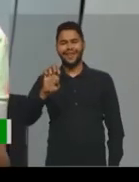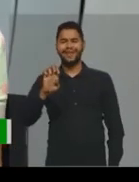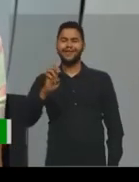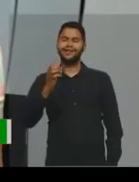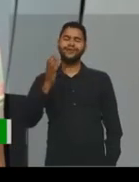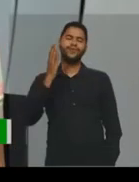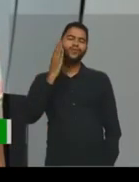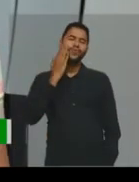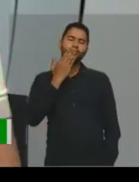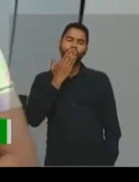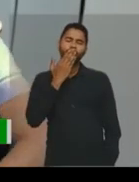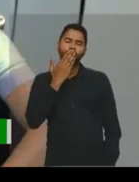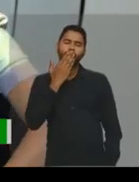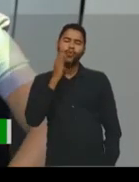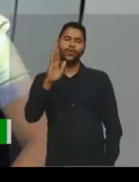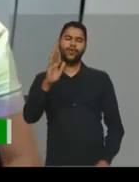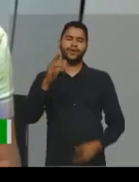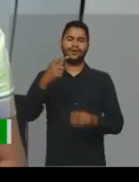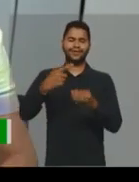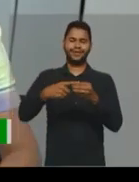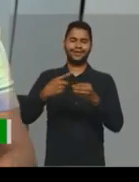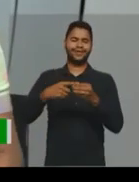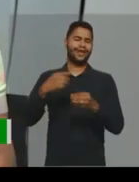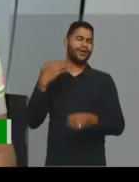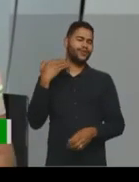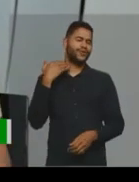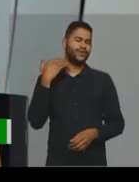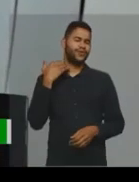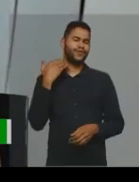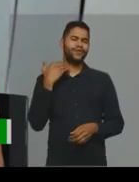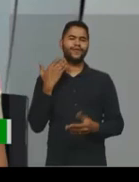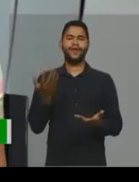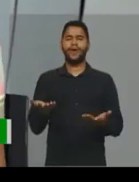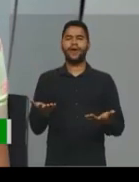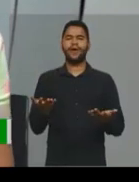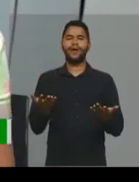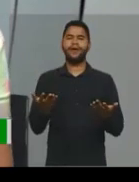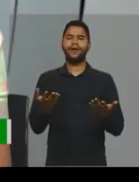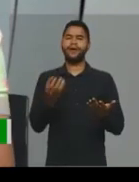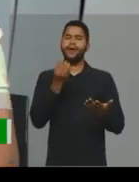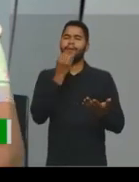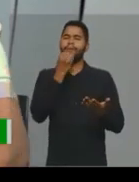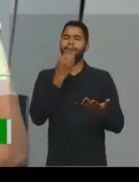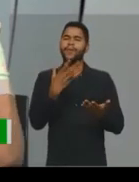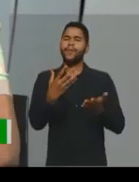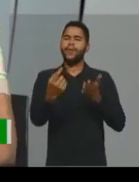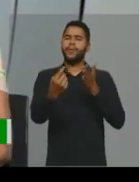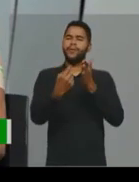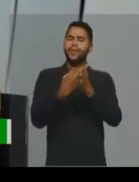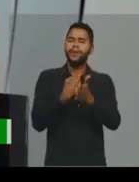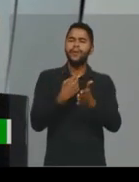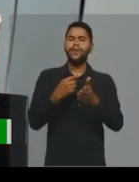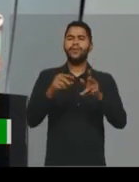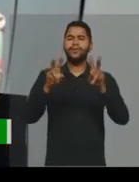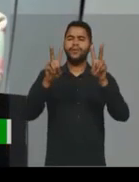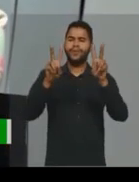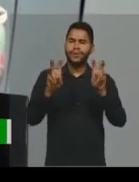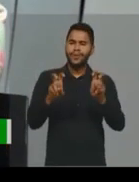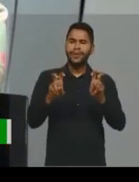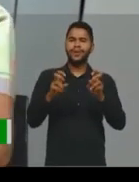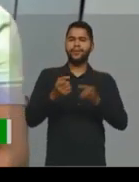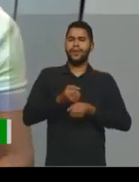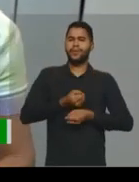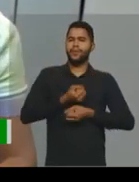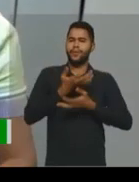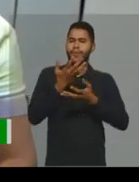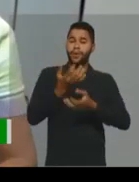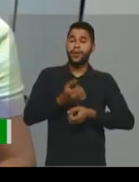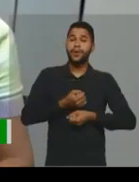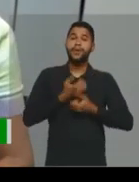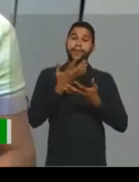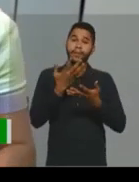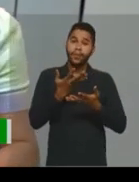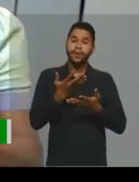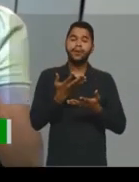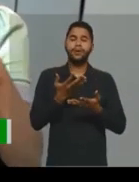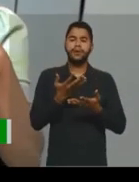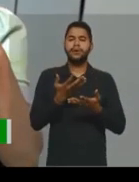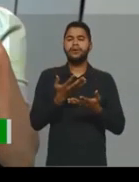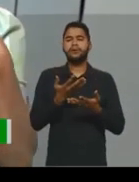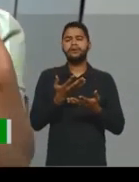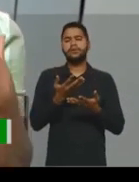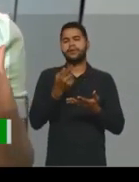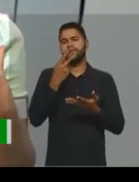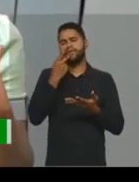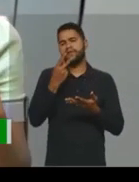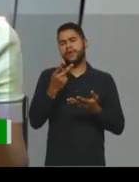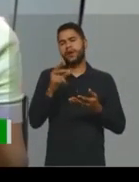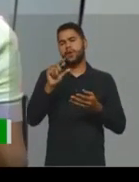beijo para Juiz de Fora. Que boa essa pergunta, né? Você trabalhou hoje sobre o poema. O poema... Então,